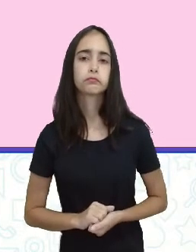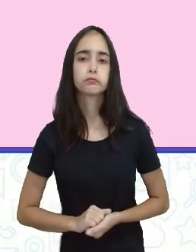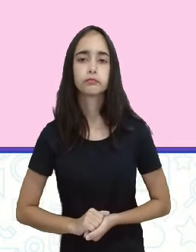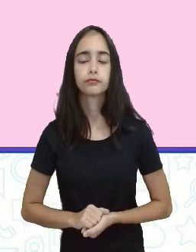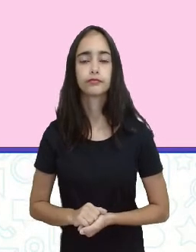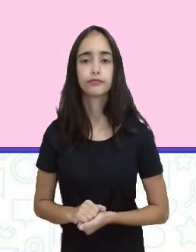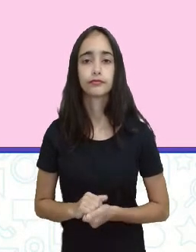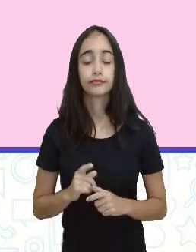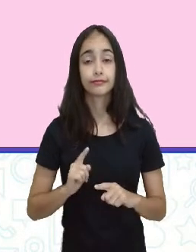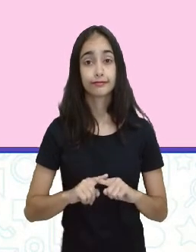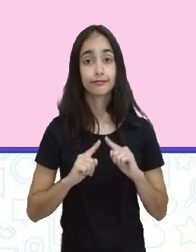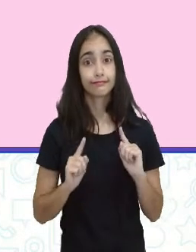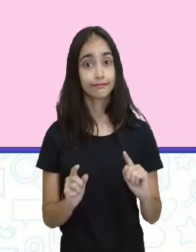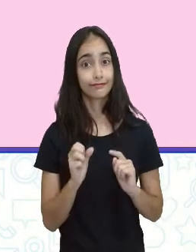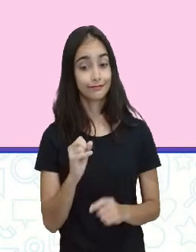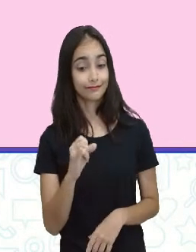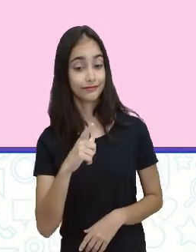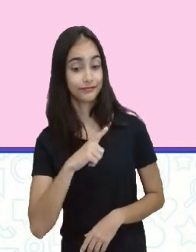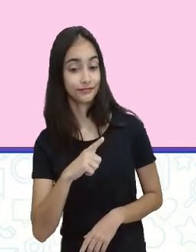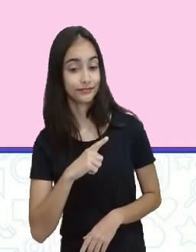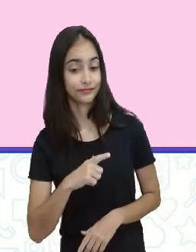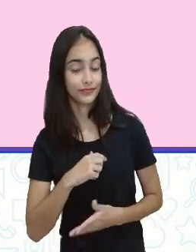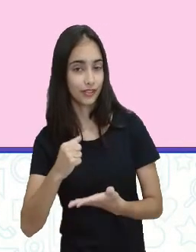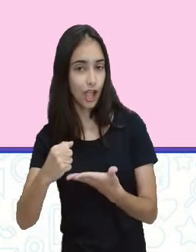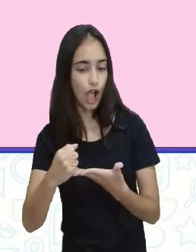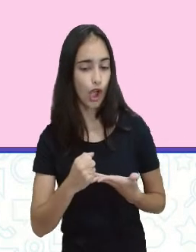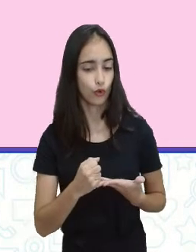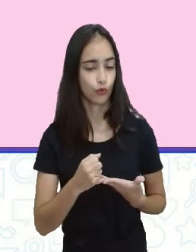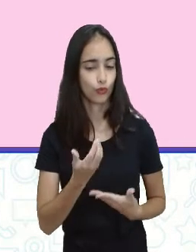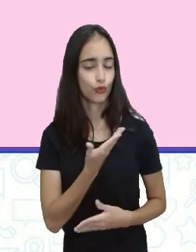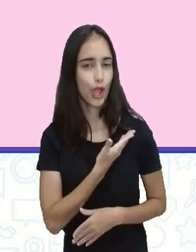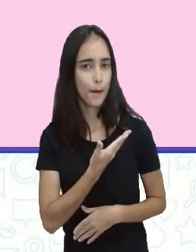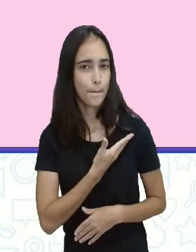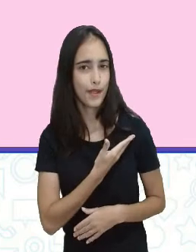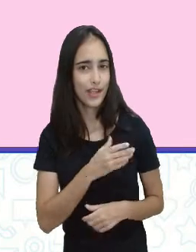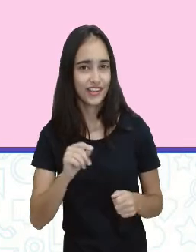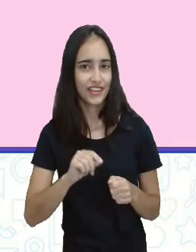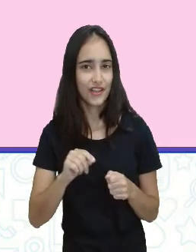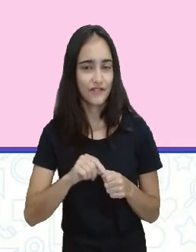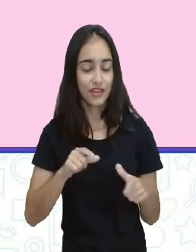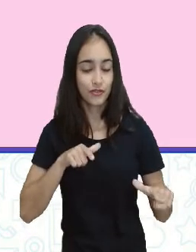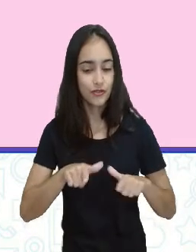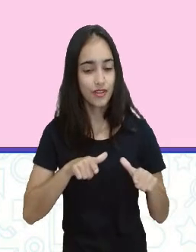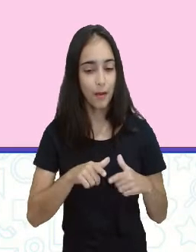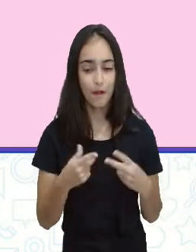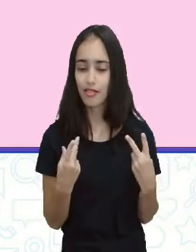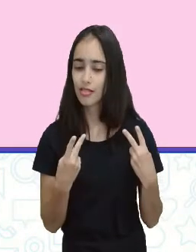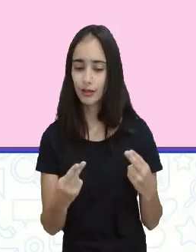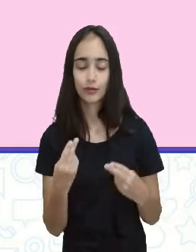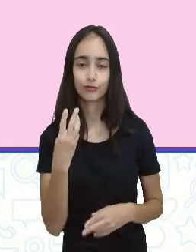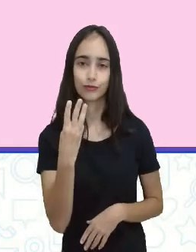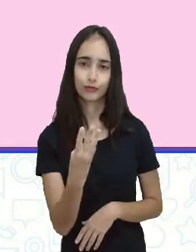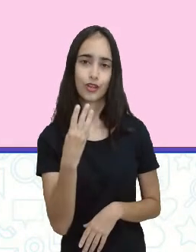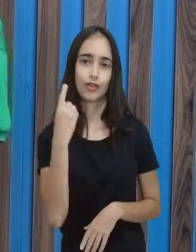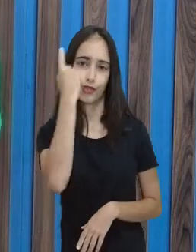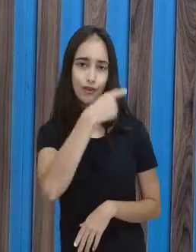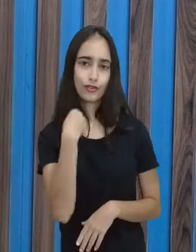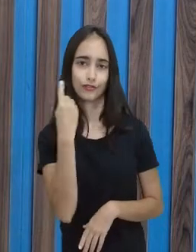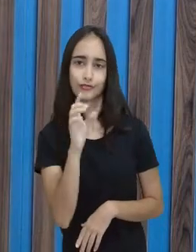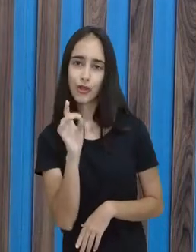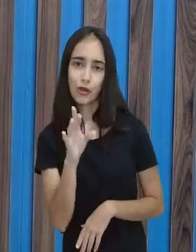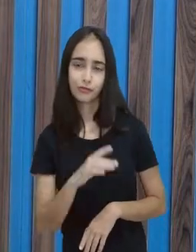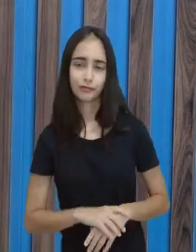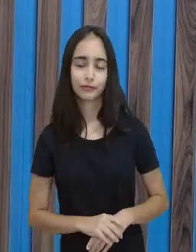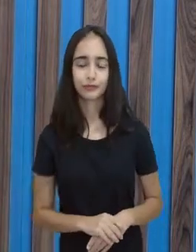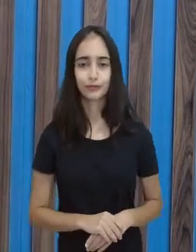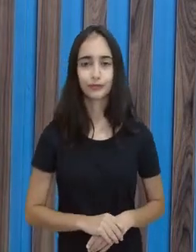Se ele tiver a ajuda de um amigo, eles farão o mesmo trabalho em três horas. Gente, olha